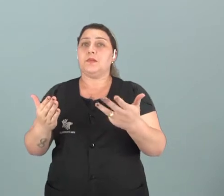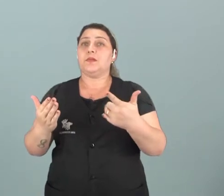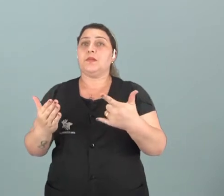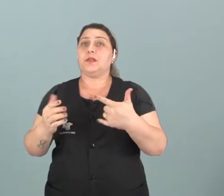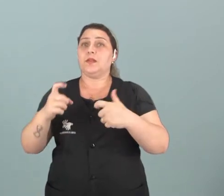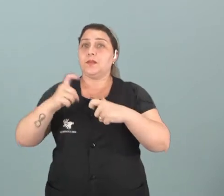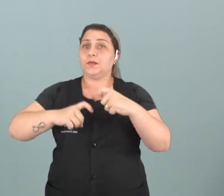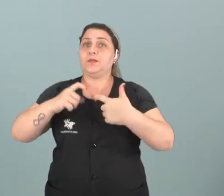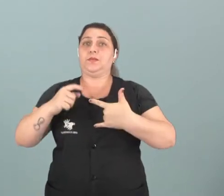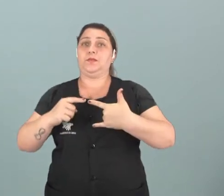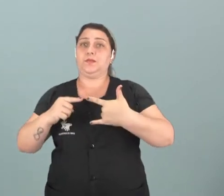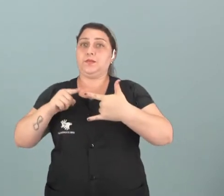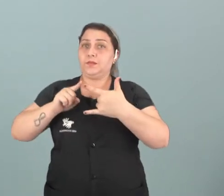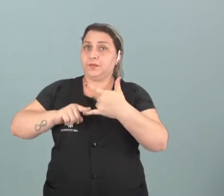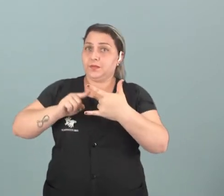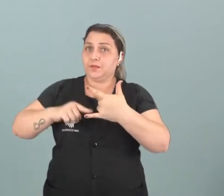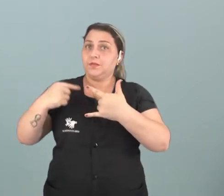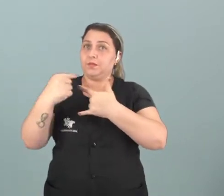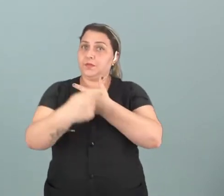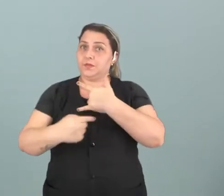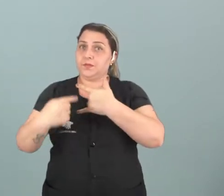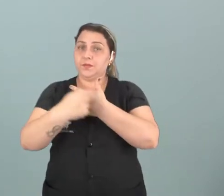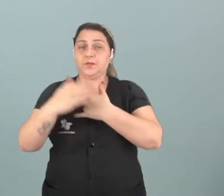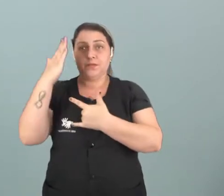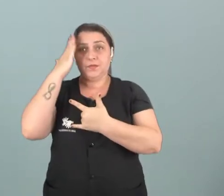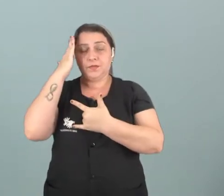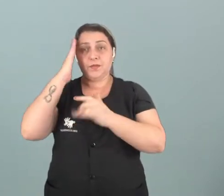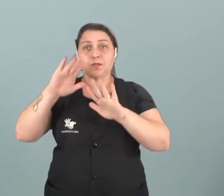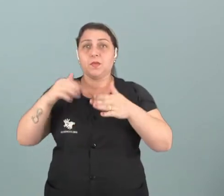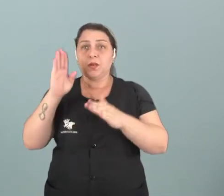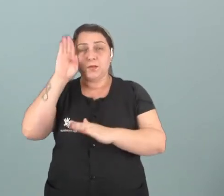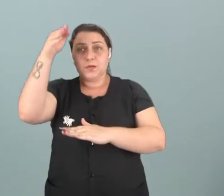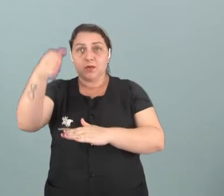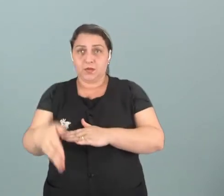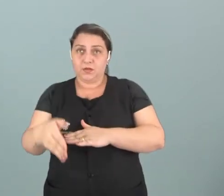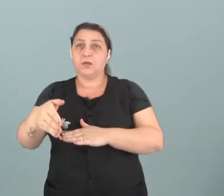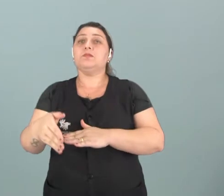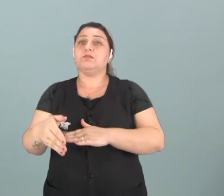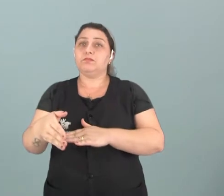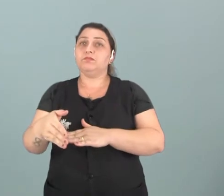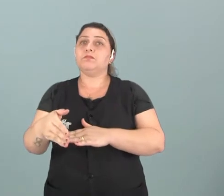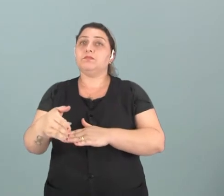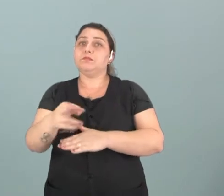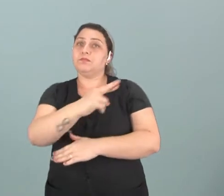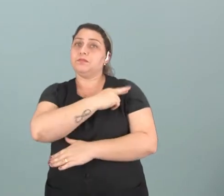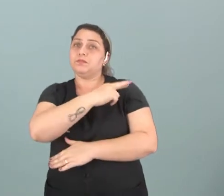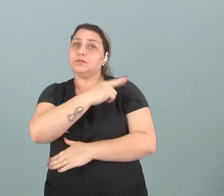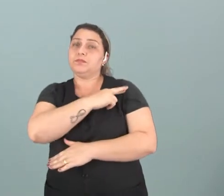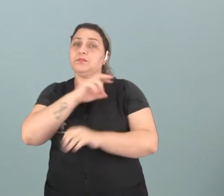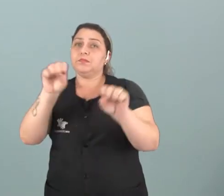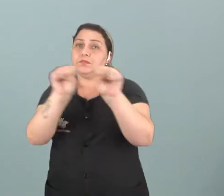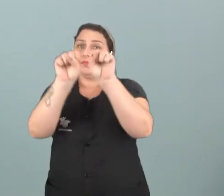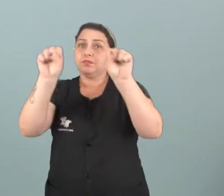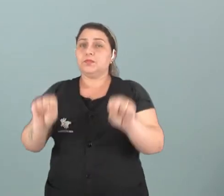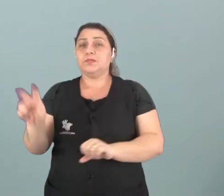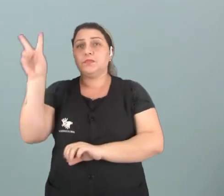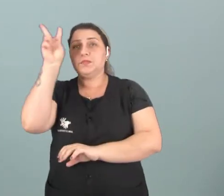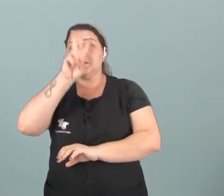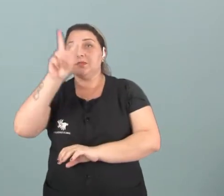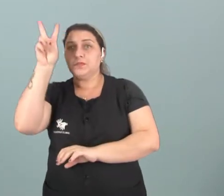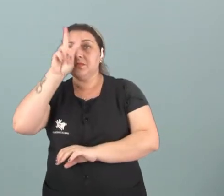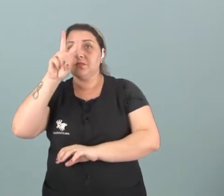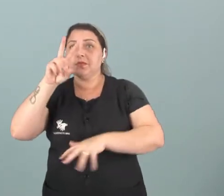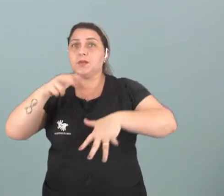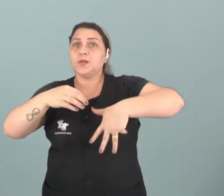reprodutor feminino. Nós vamos entender quais são as principais funções desse sistema e vamos relembrar quais são os